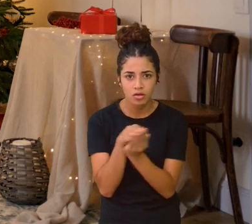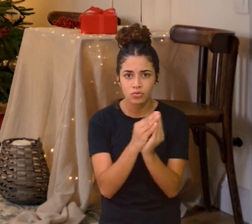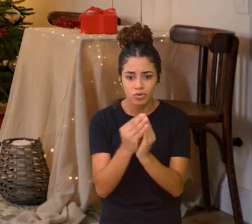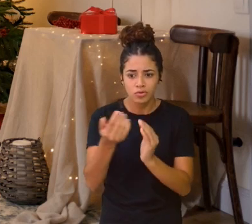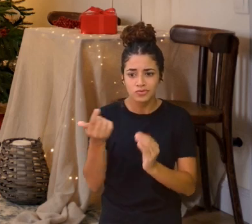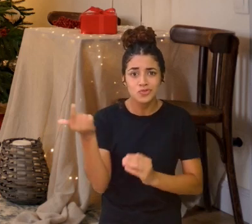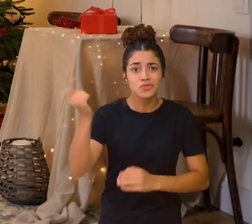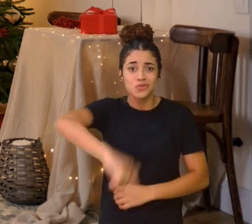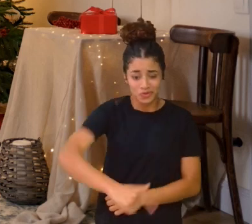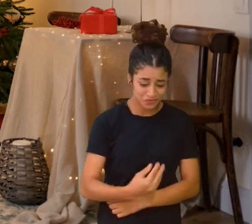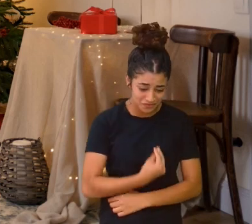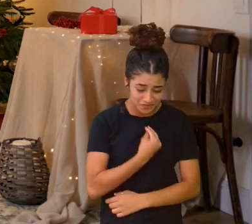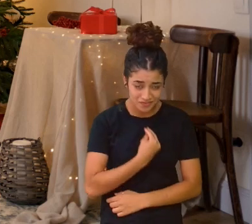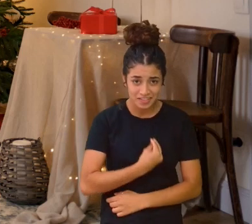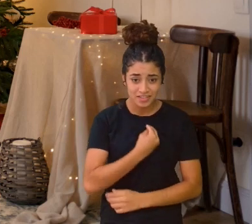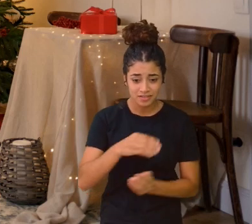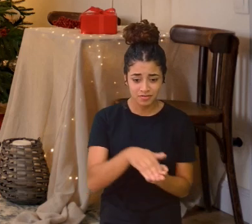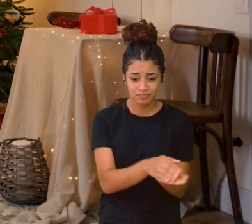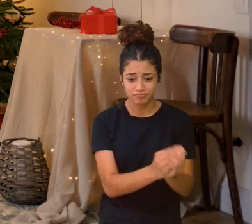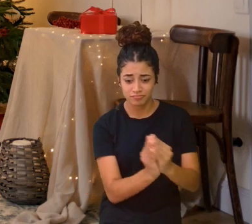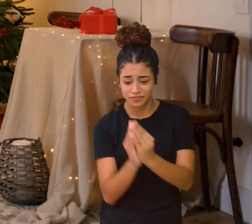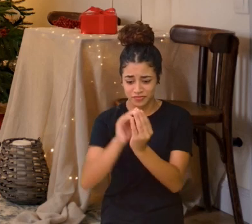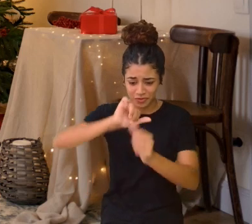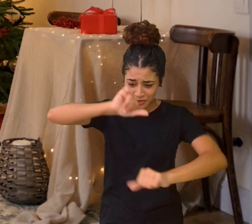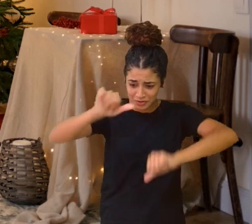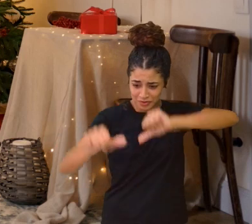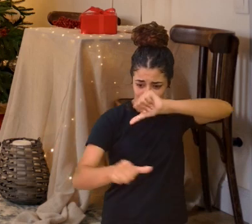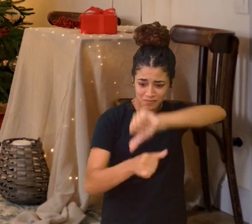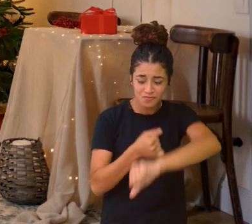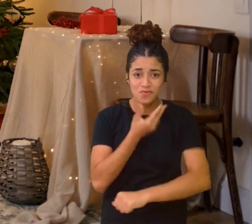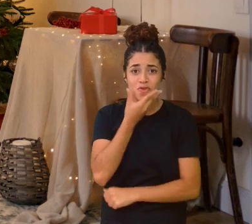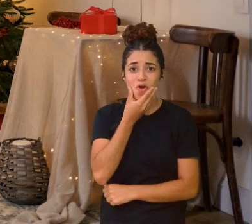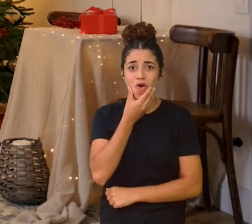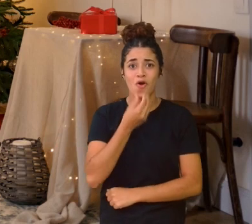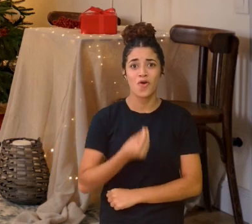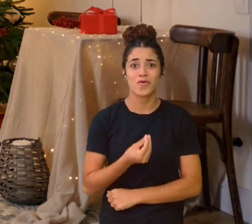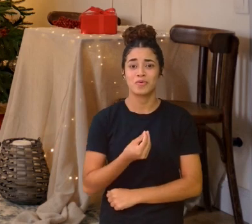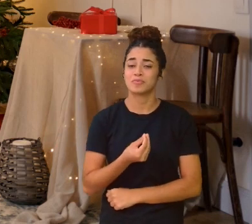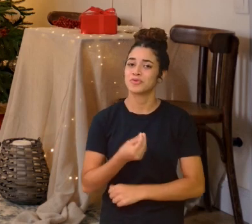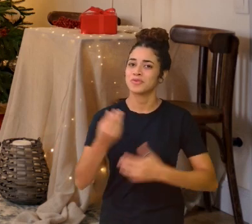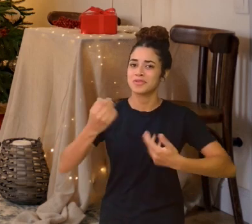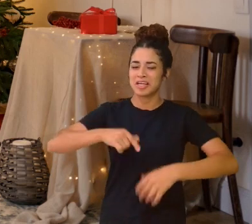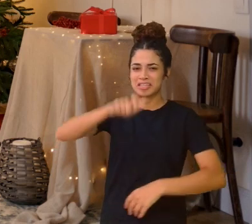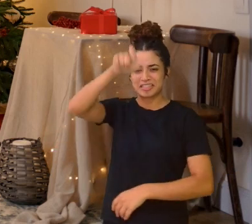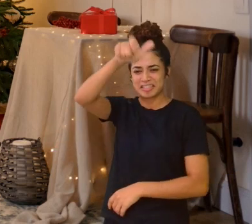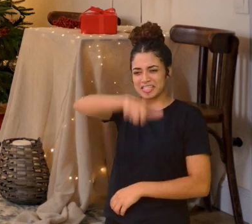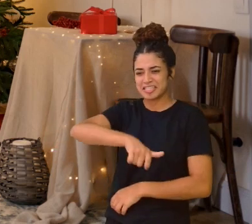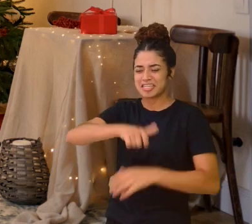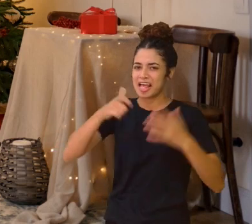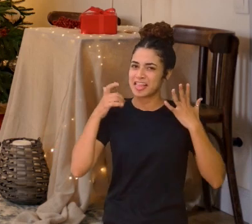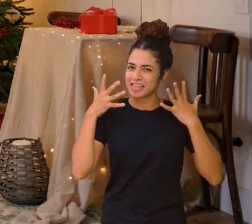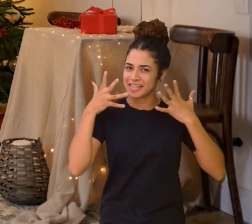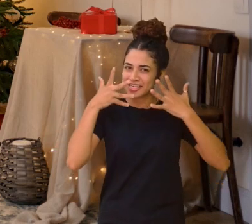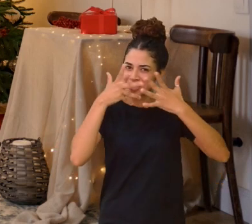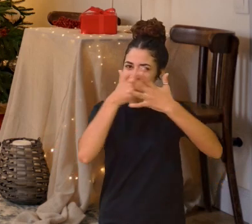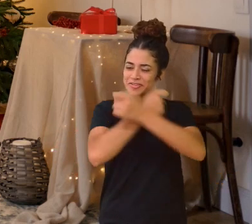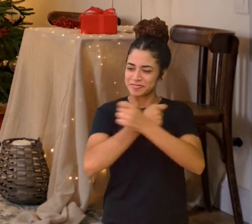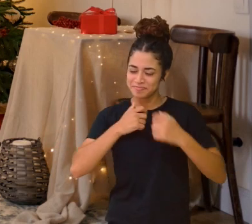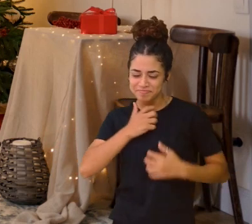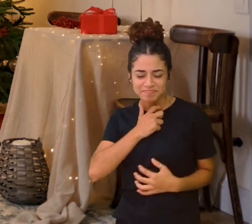E se transformar em gente Era um rapaz bem bonito